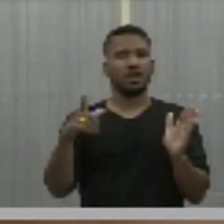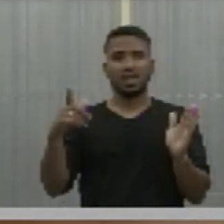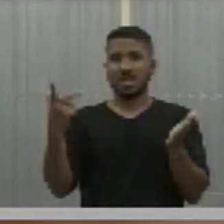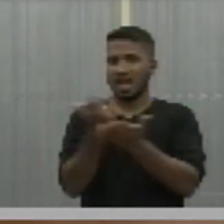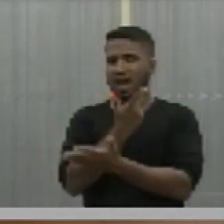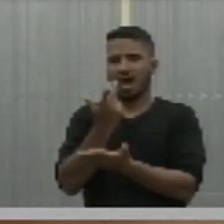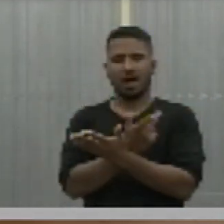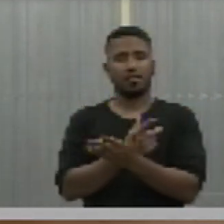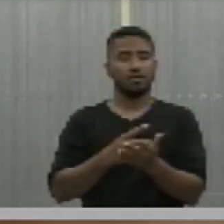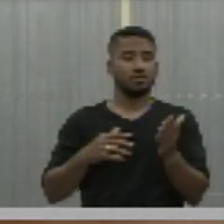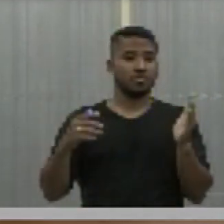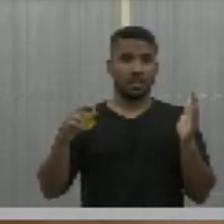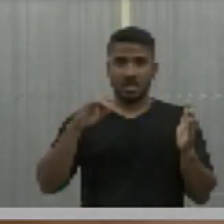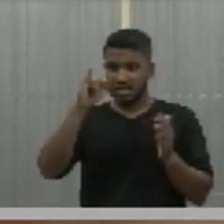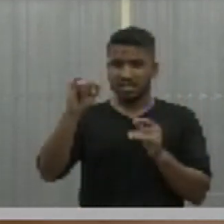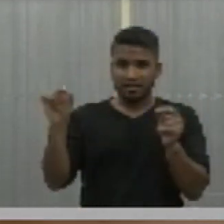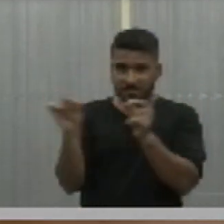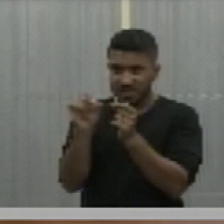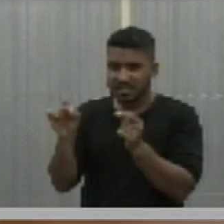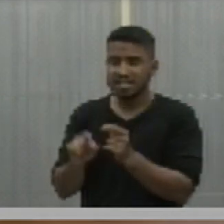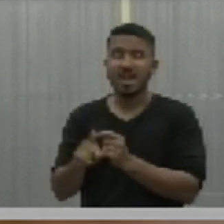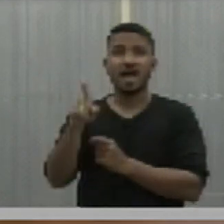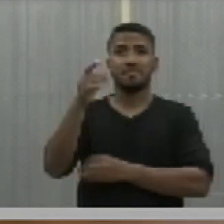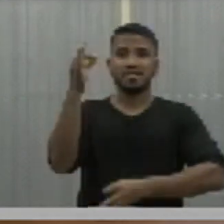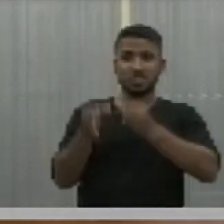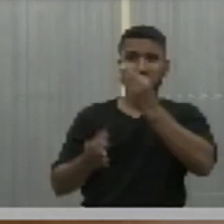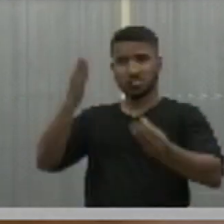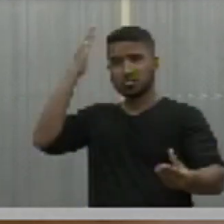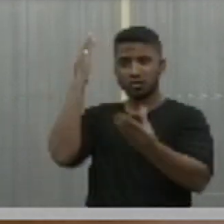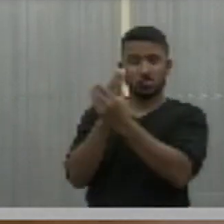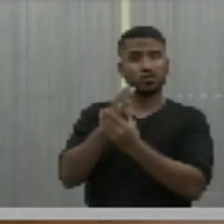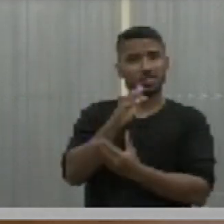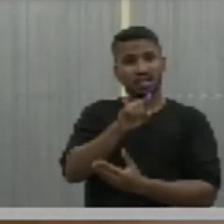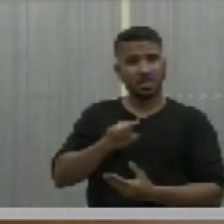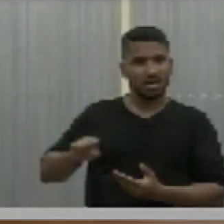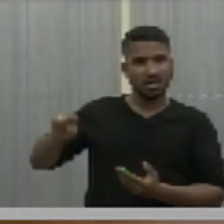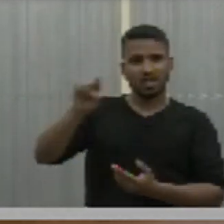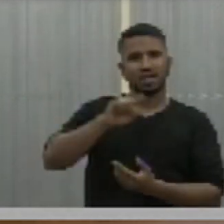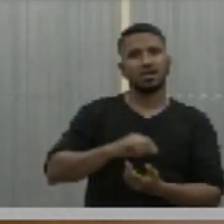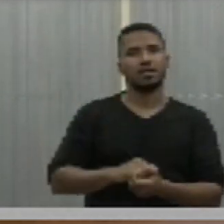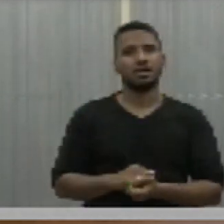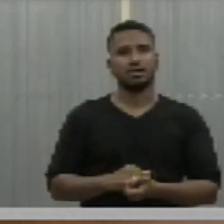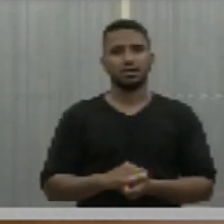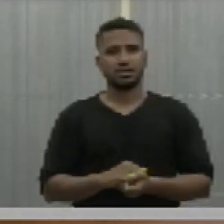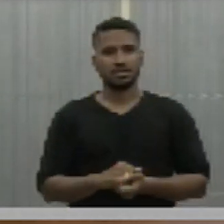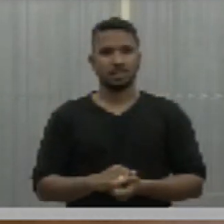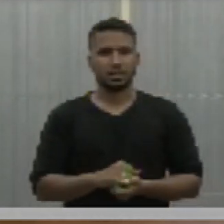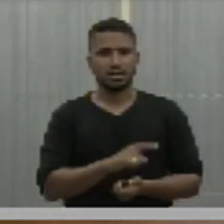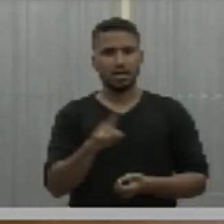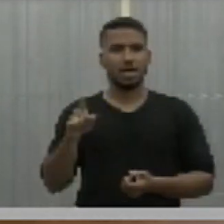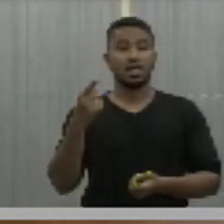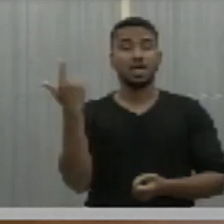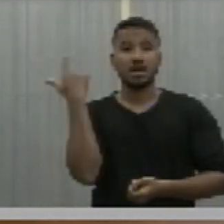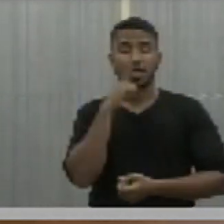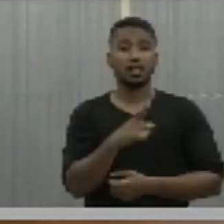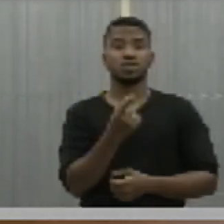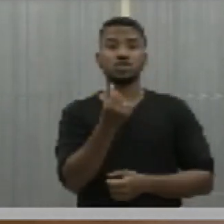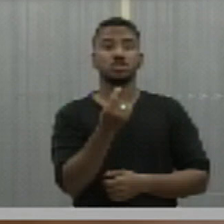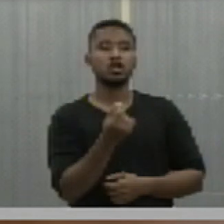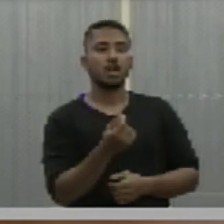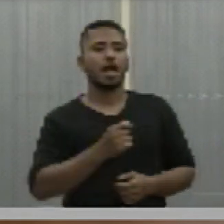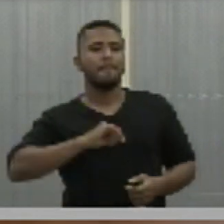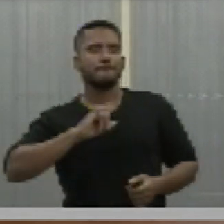e elas têm que ser responsabilizadas quando elas permitem isso. E o que é pior, quando um ganha um dinheiro às custas